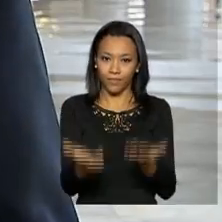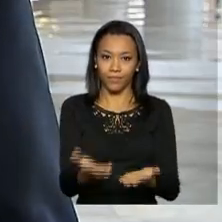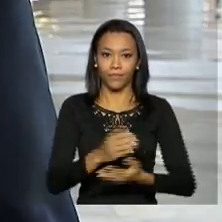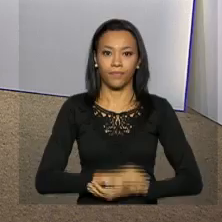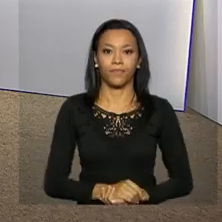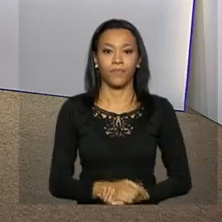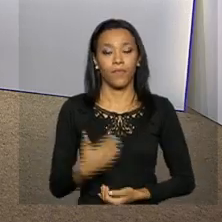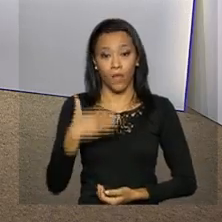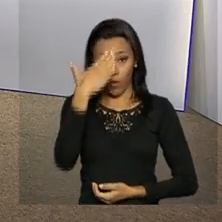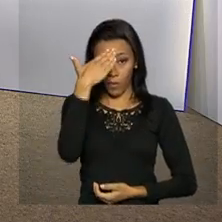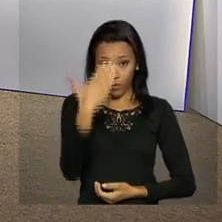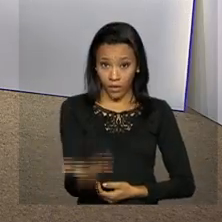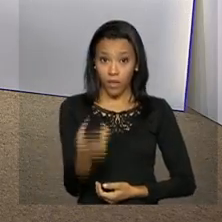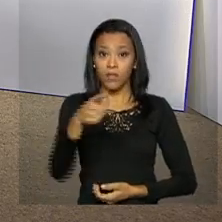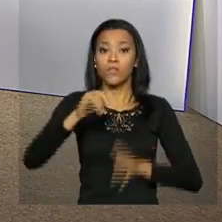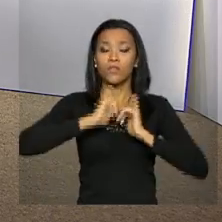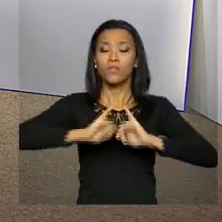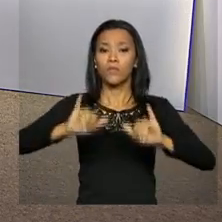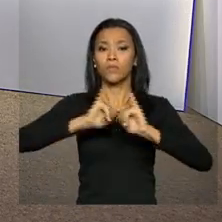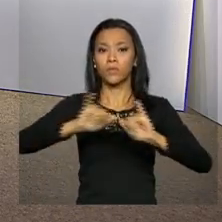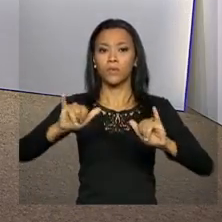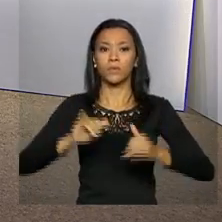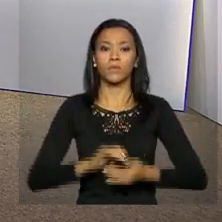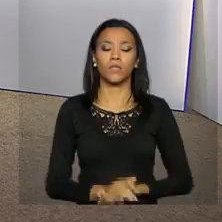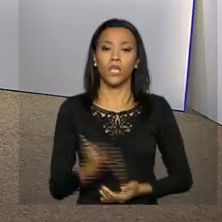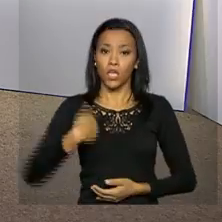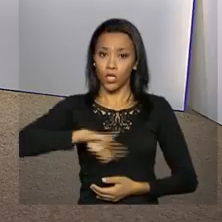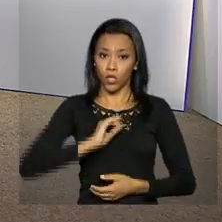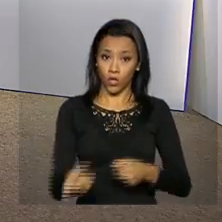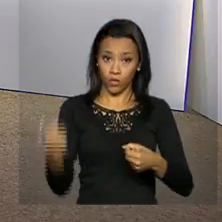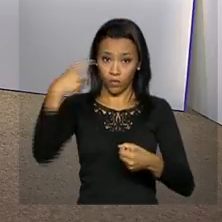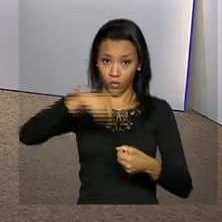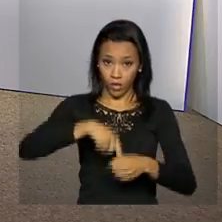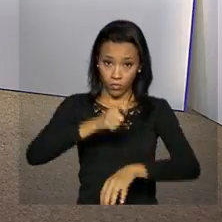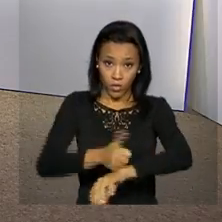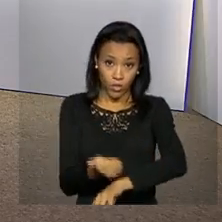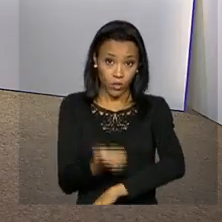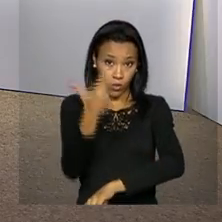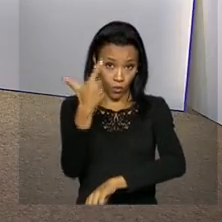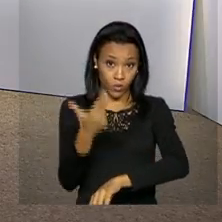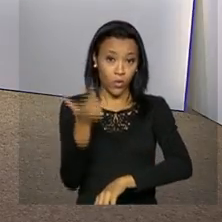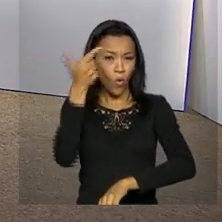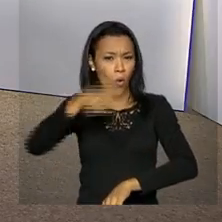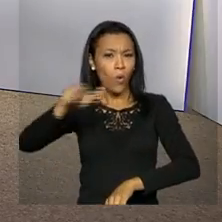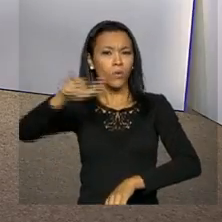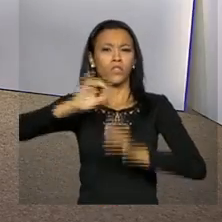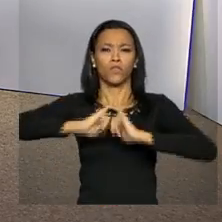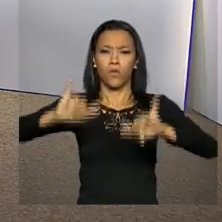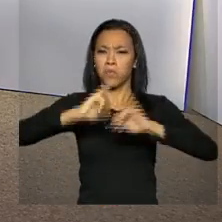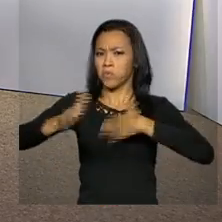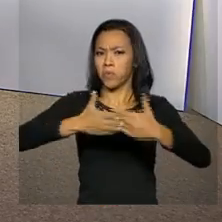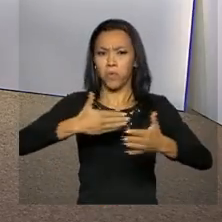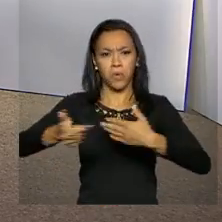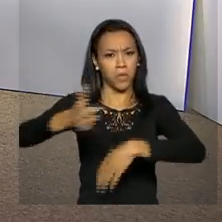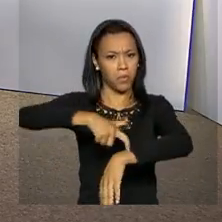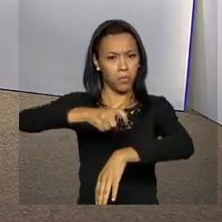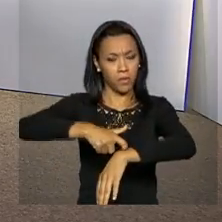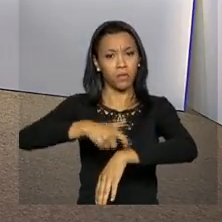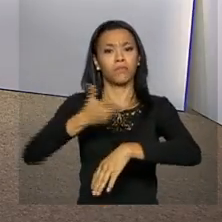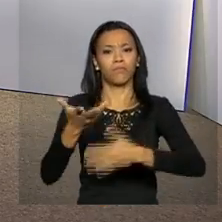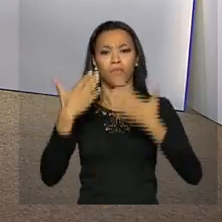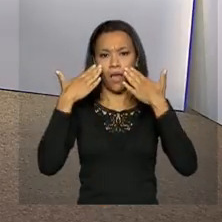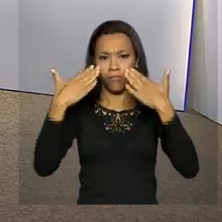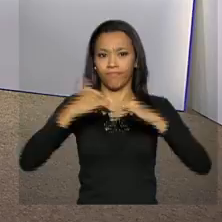Daniela. Obrigada, João Pedro, pelas suas informações. E nós voltamos ao meio-dia com outras informações ou a qualquer momento com a